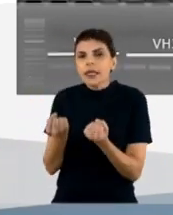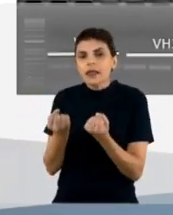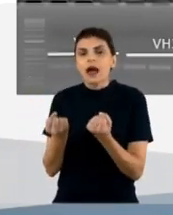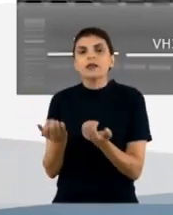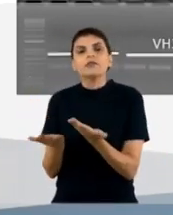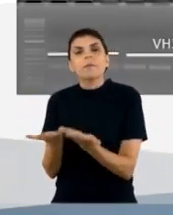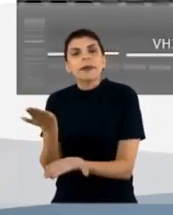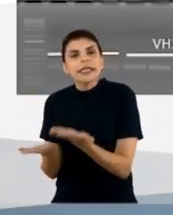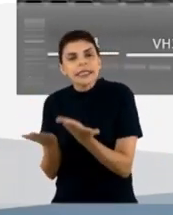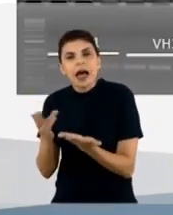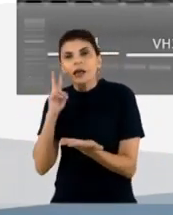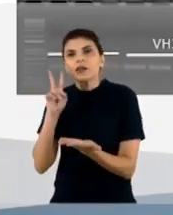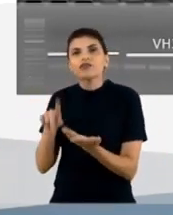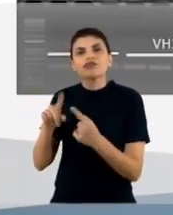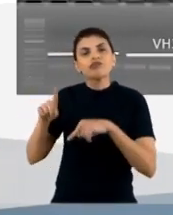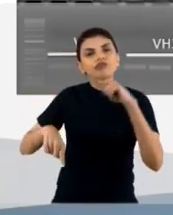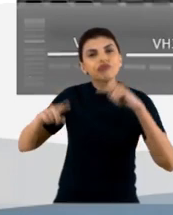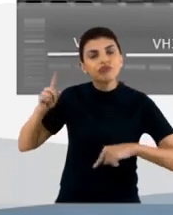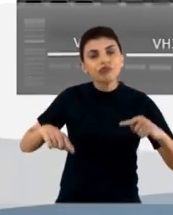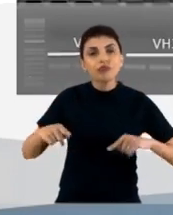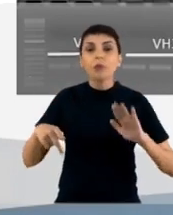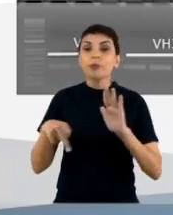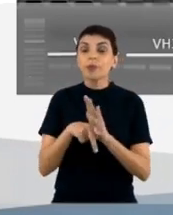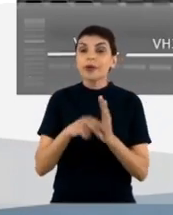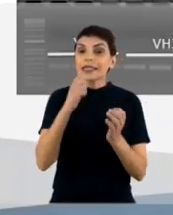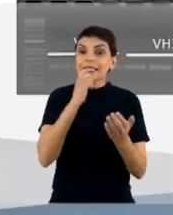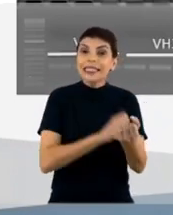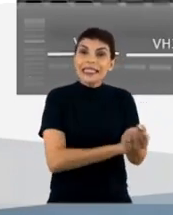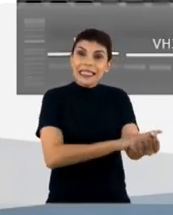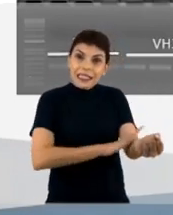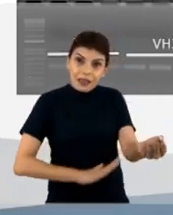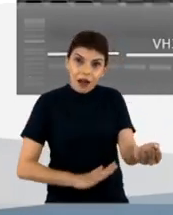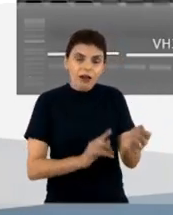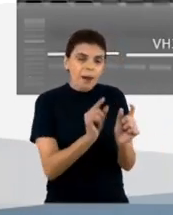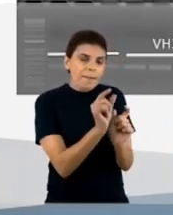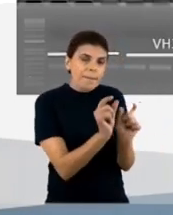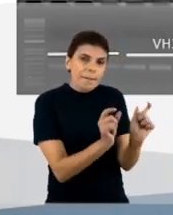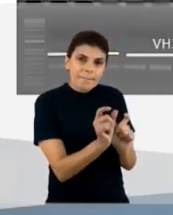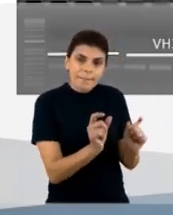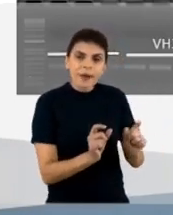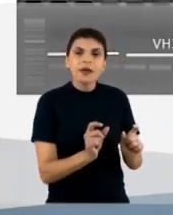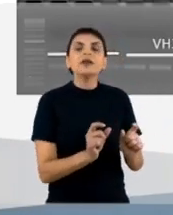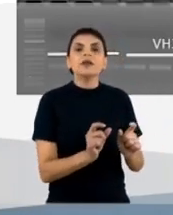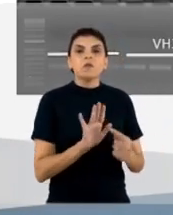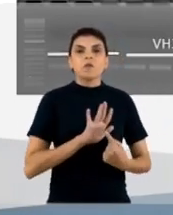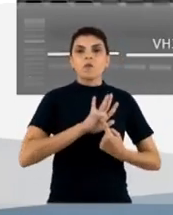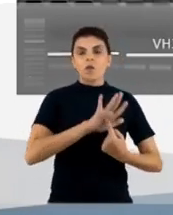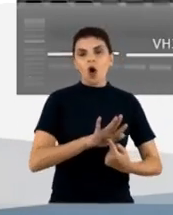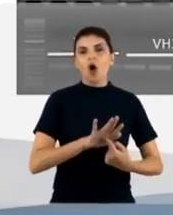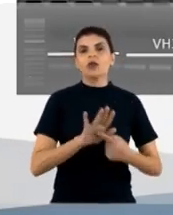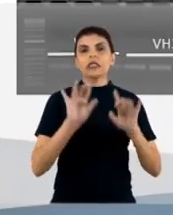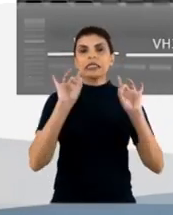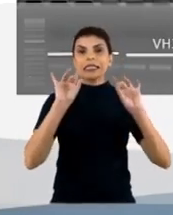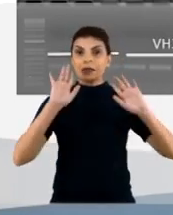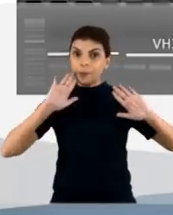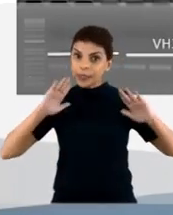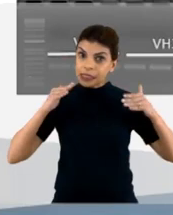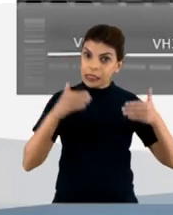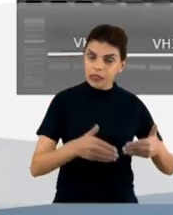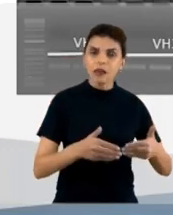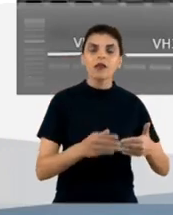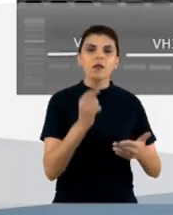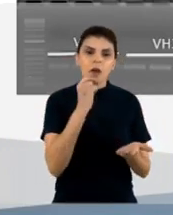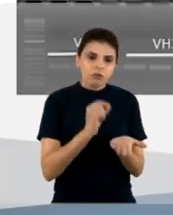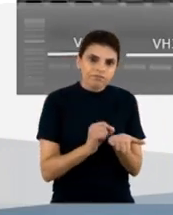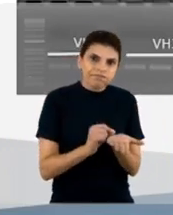pesadas variáveis a partir de primers, né? Que são sinalizadores específicos que vão